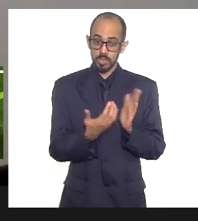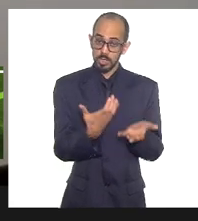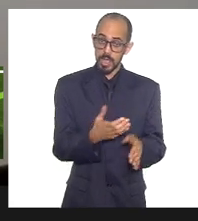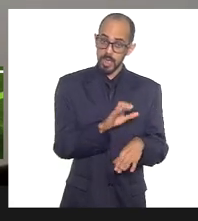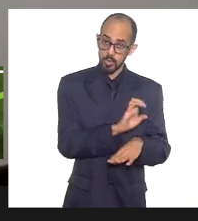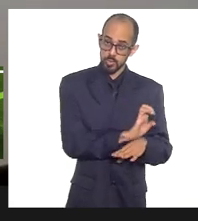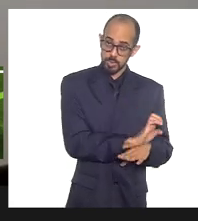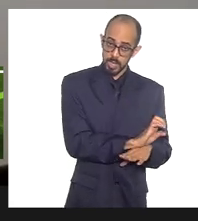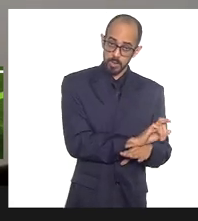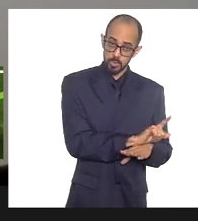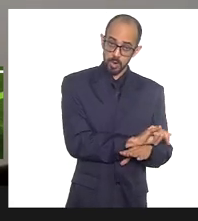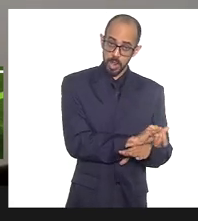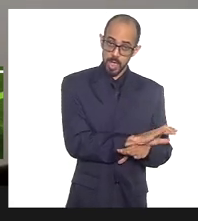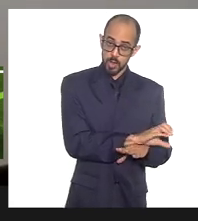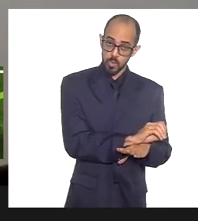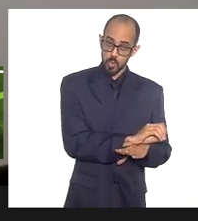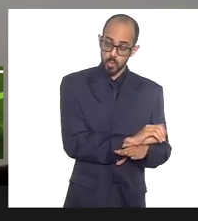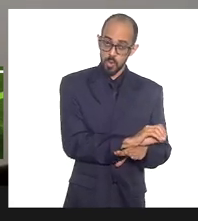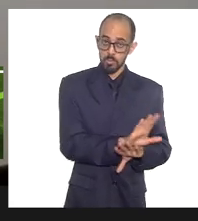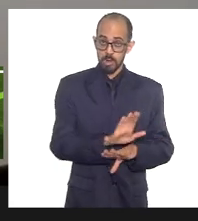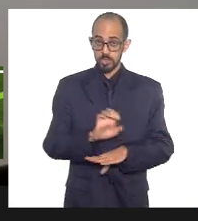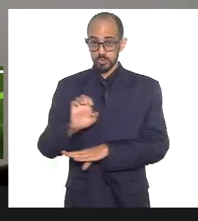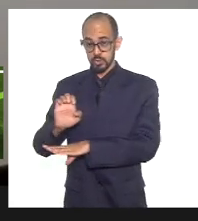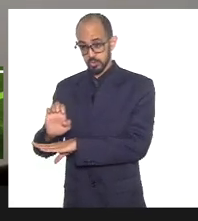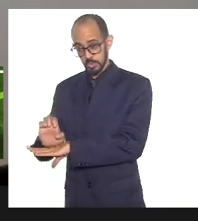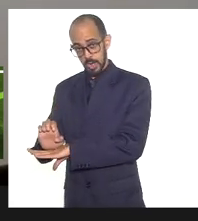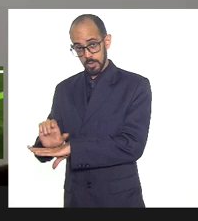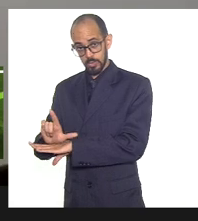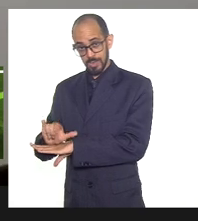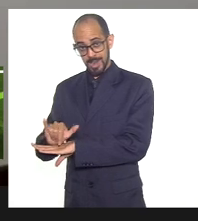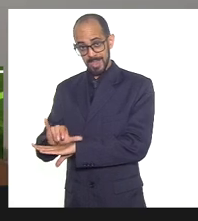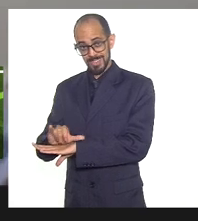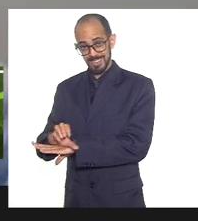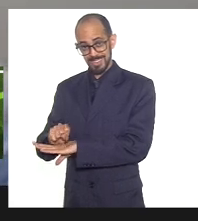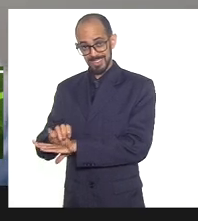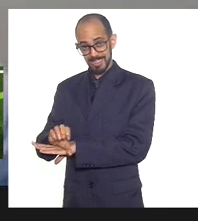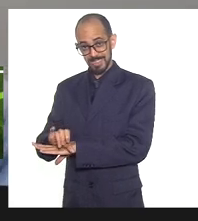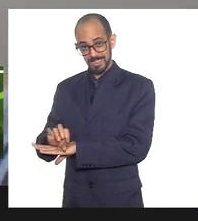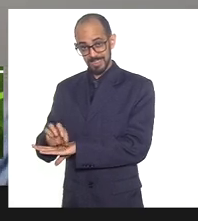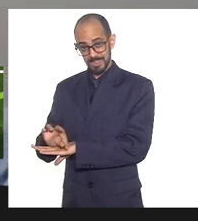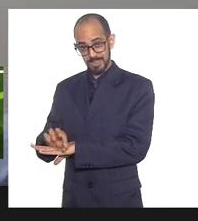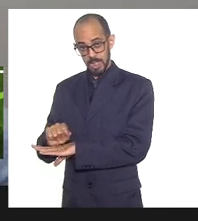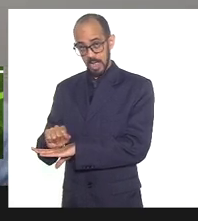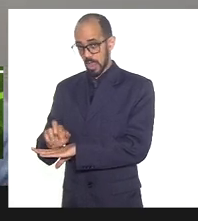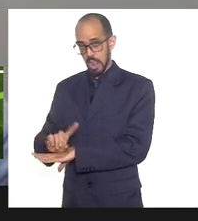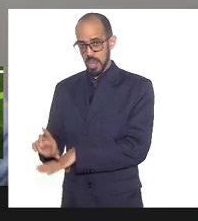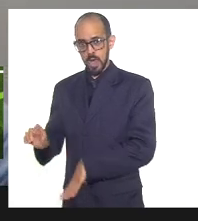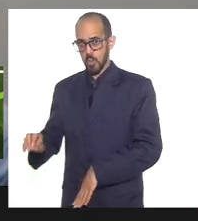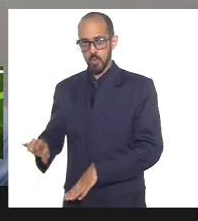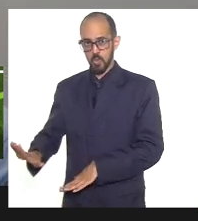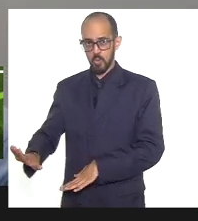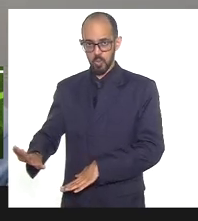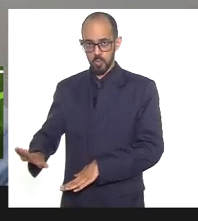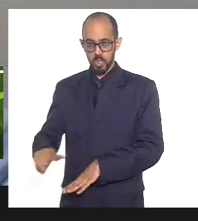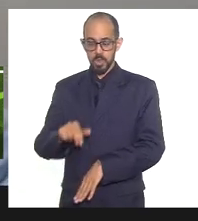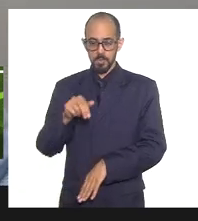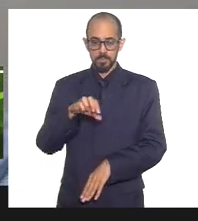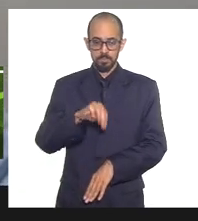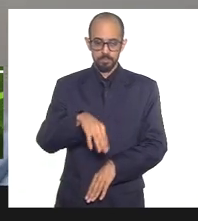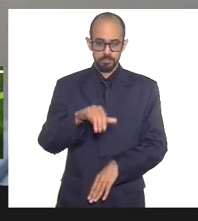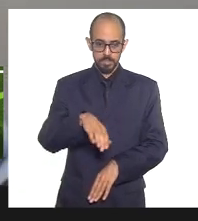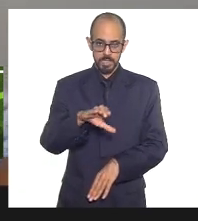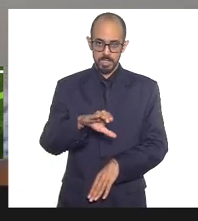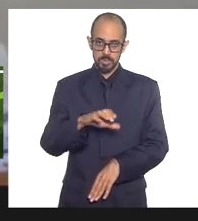propugnar para um Estado laicista. Enfim, isso me parece importante. Outro aspecto que eu queria mencionar, de novo, o Mink mencionou, eu quero